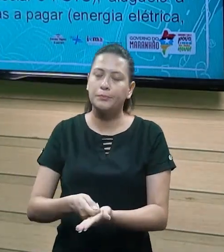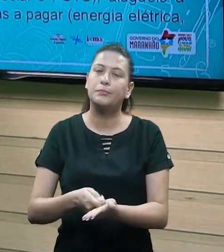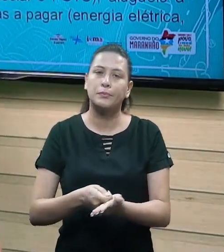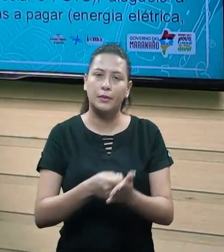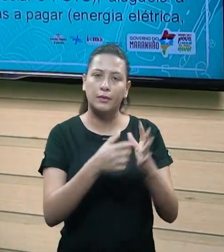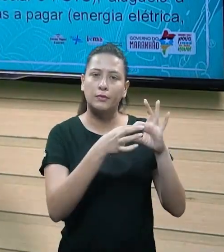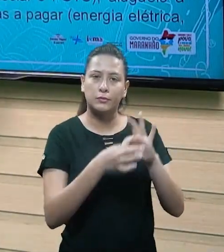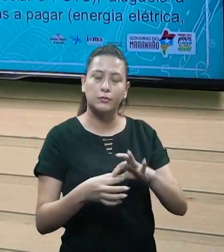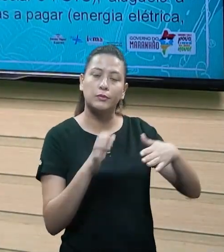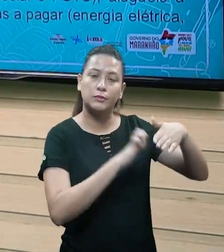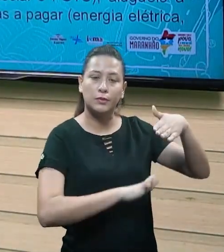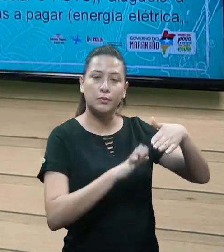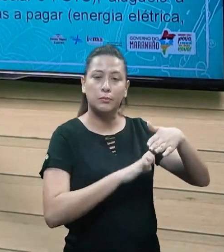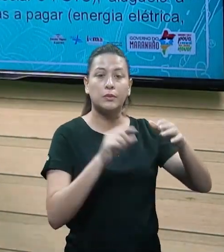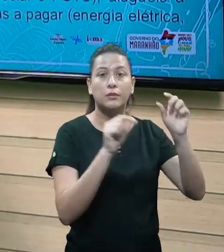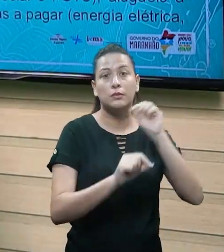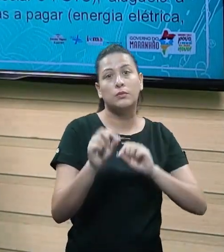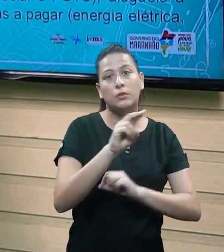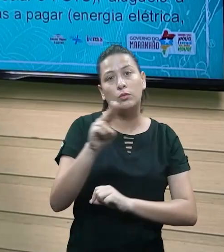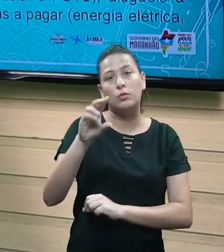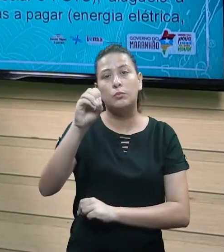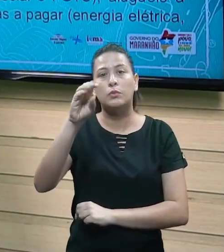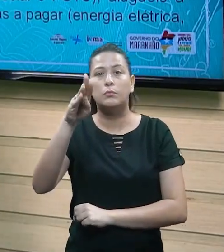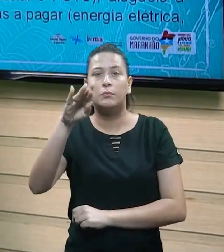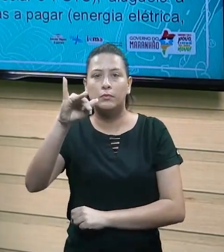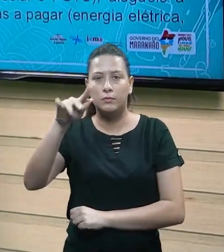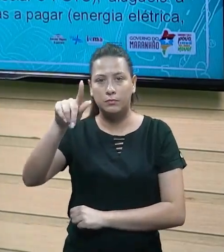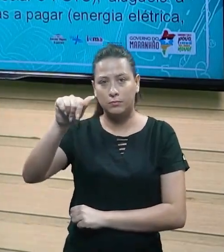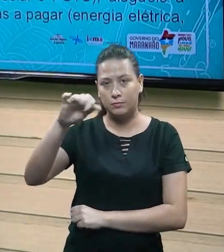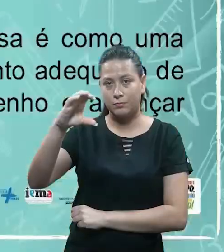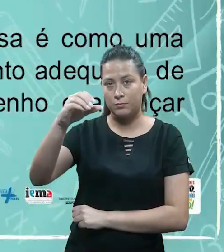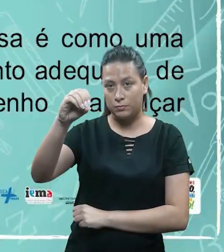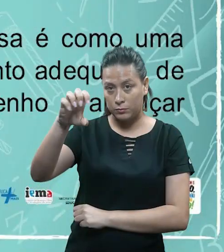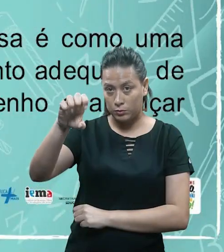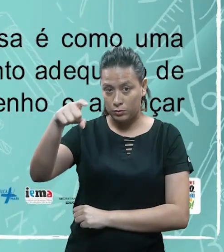situação, nós vamos chamar de obrigações, ok?